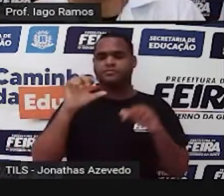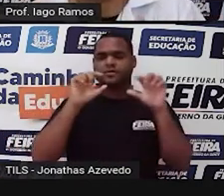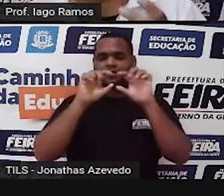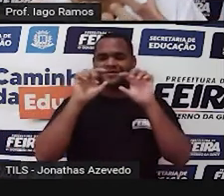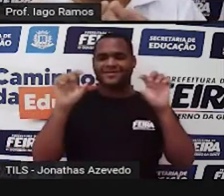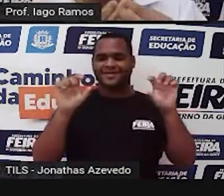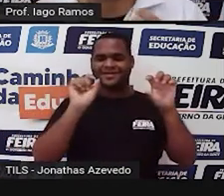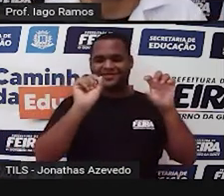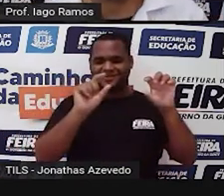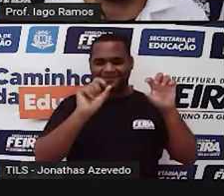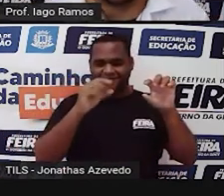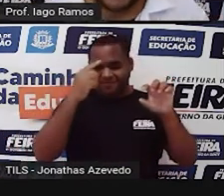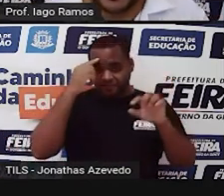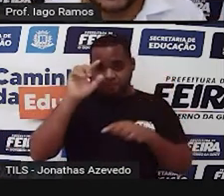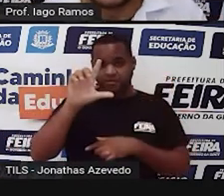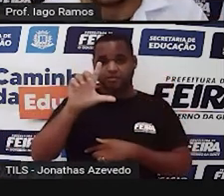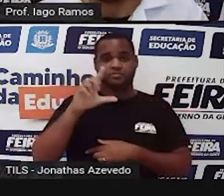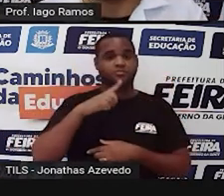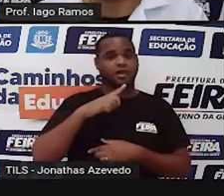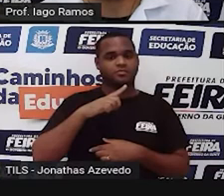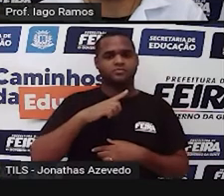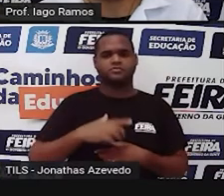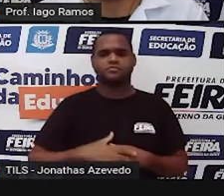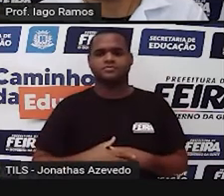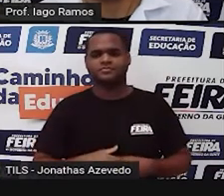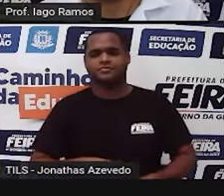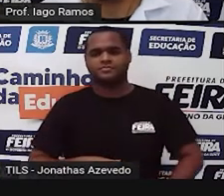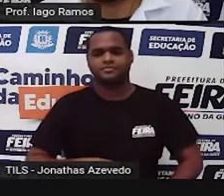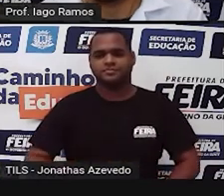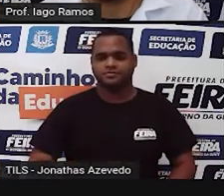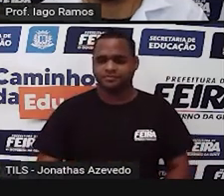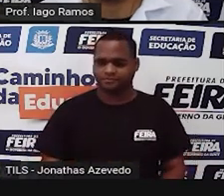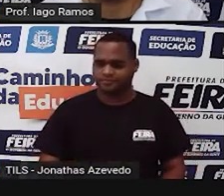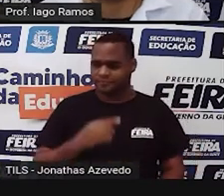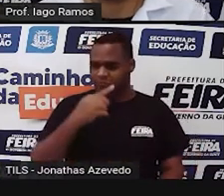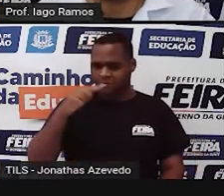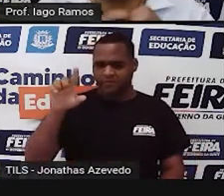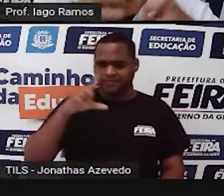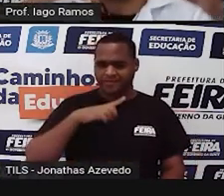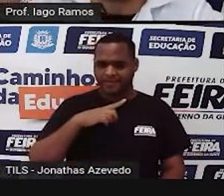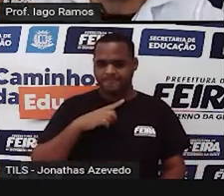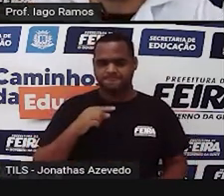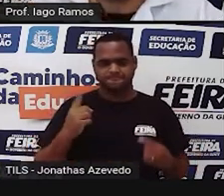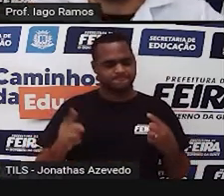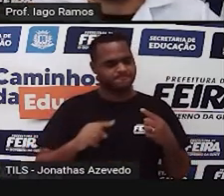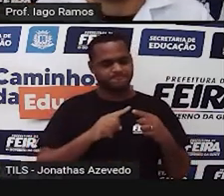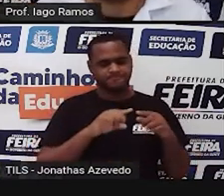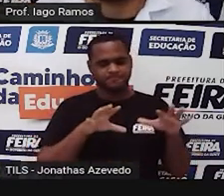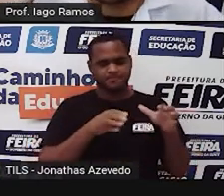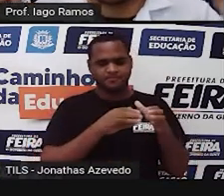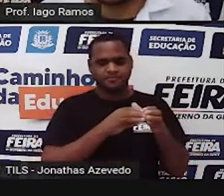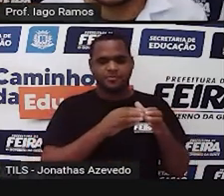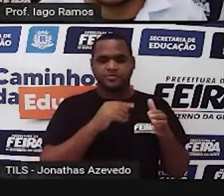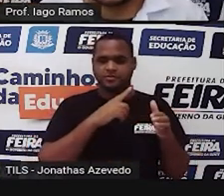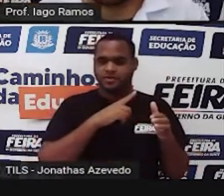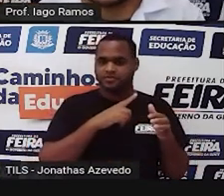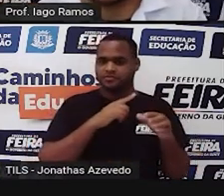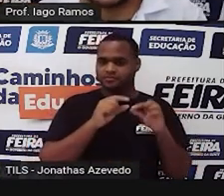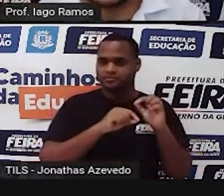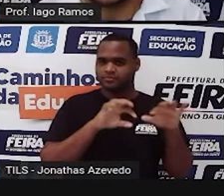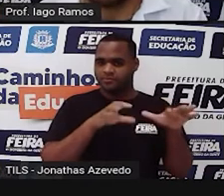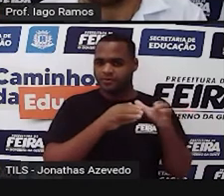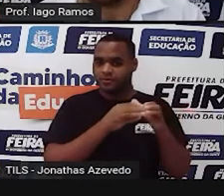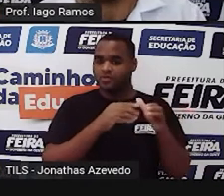essa quantidade em litro. só que além do litro, a gente tem dois grupos para as medidas de